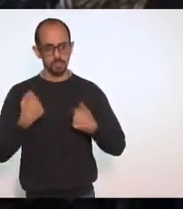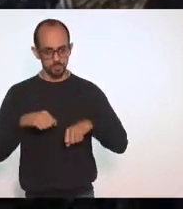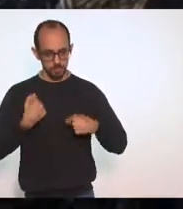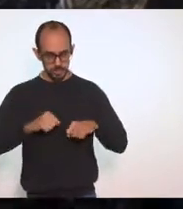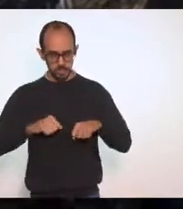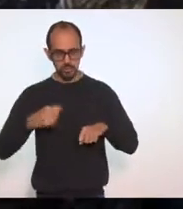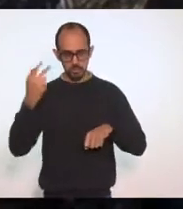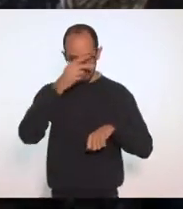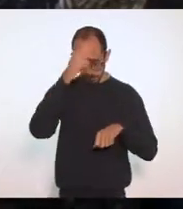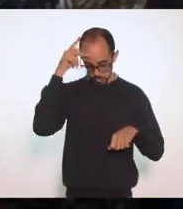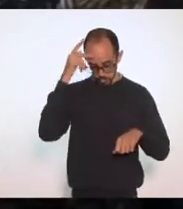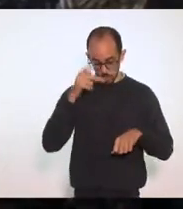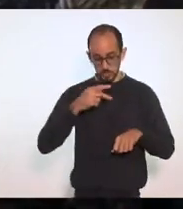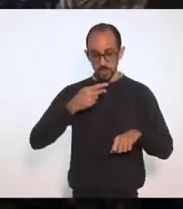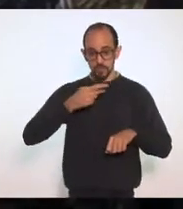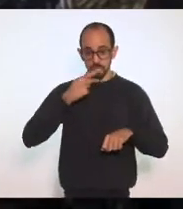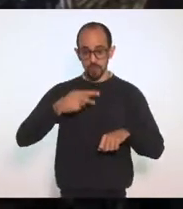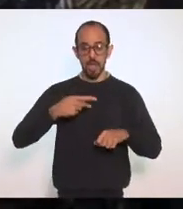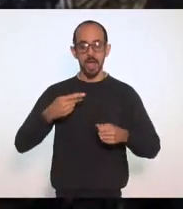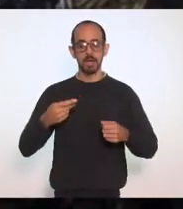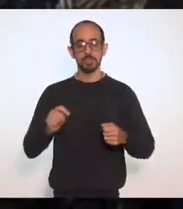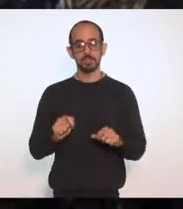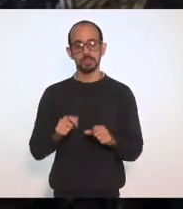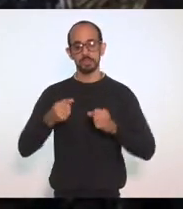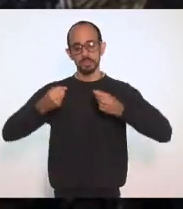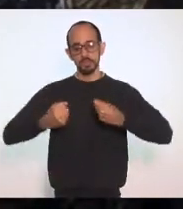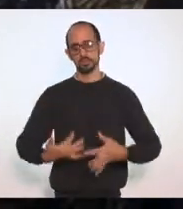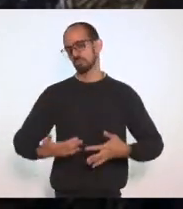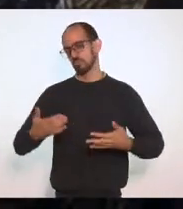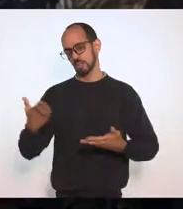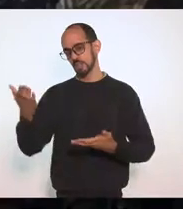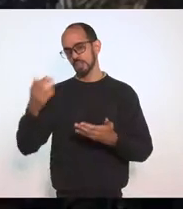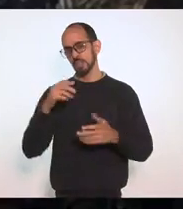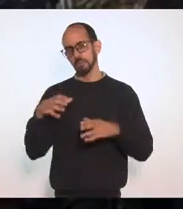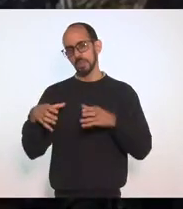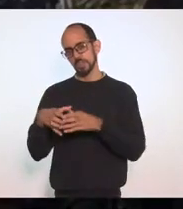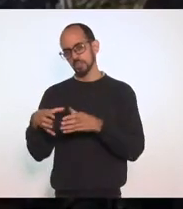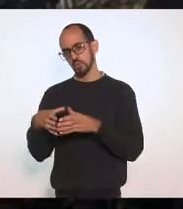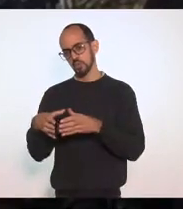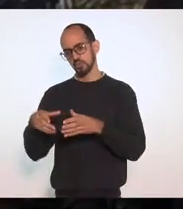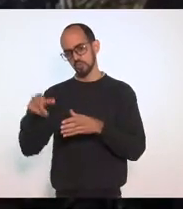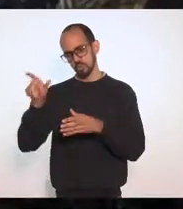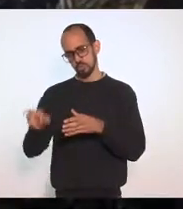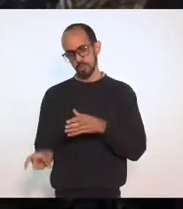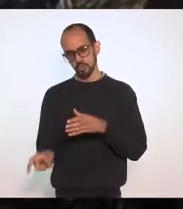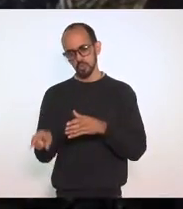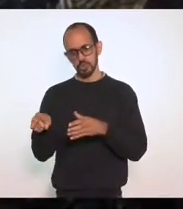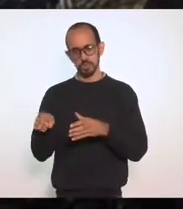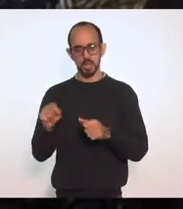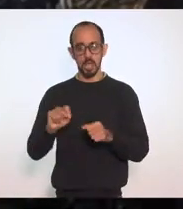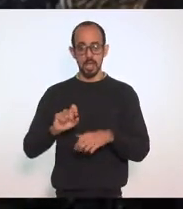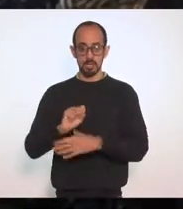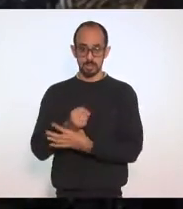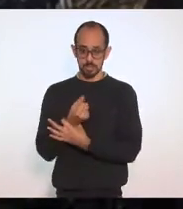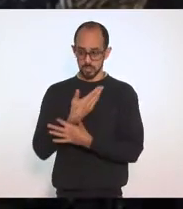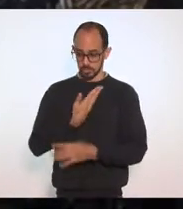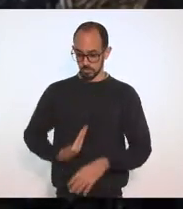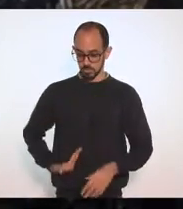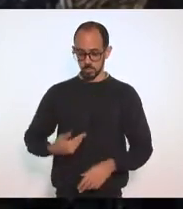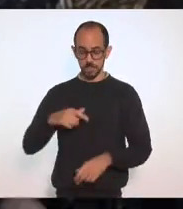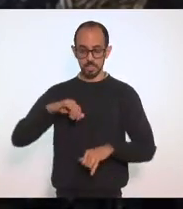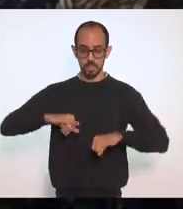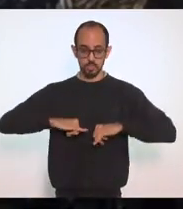alguém levante, dê voz a essas pessoas. A segurança pública, já só fica a questão